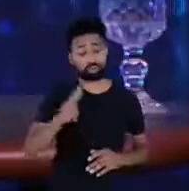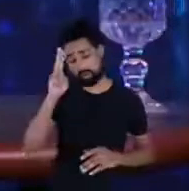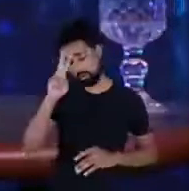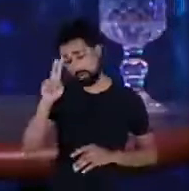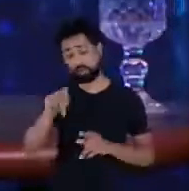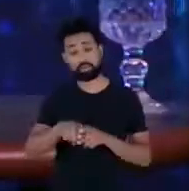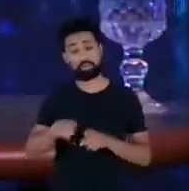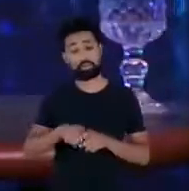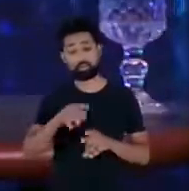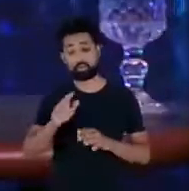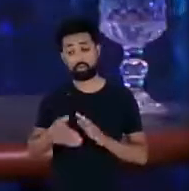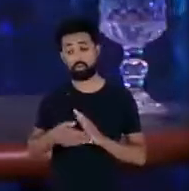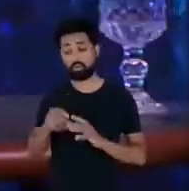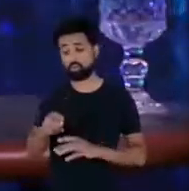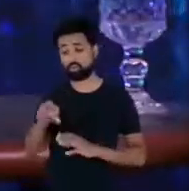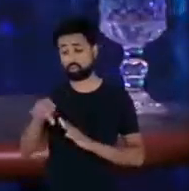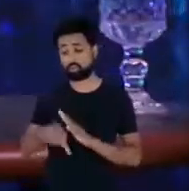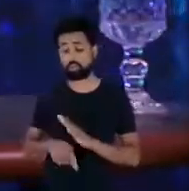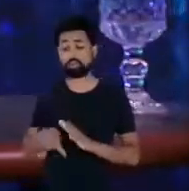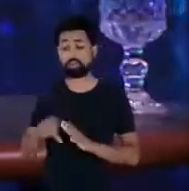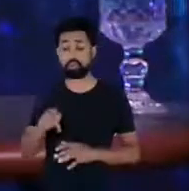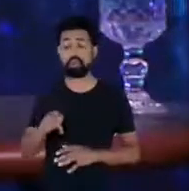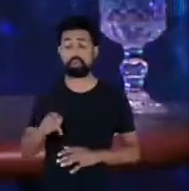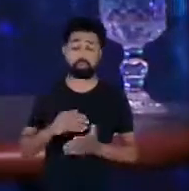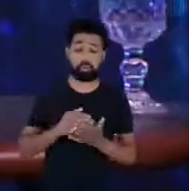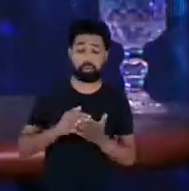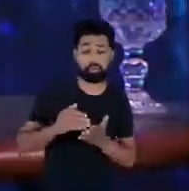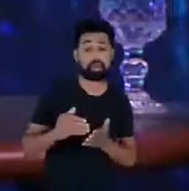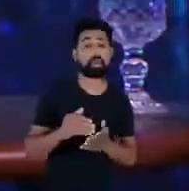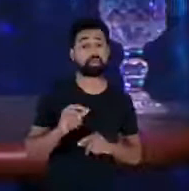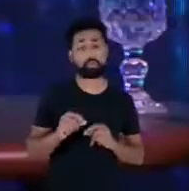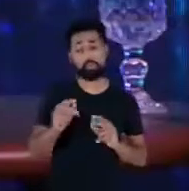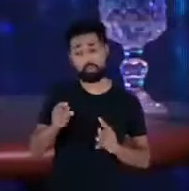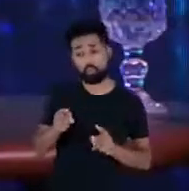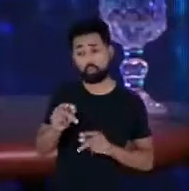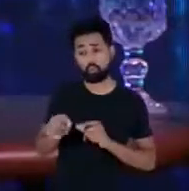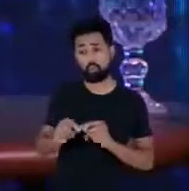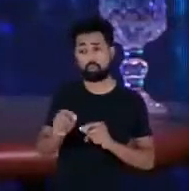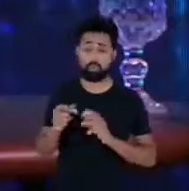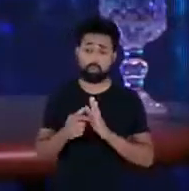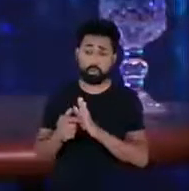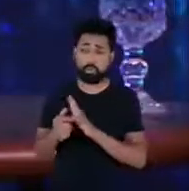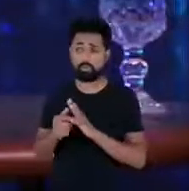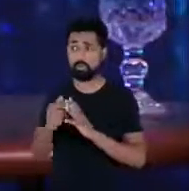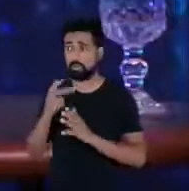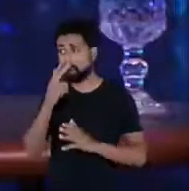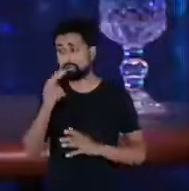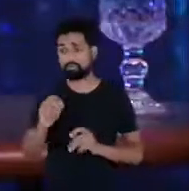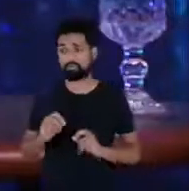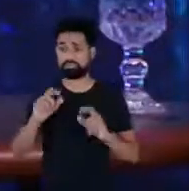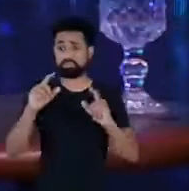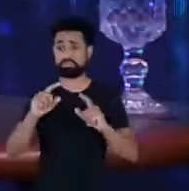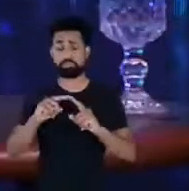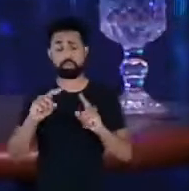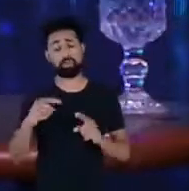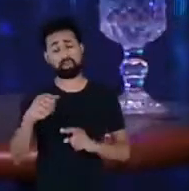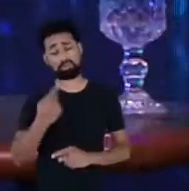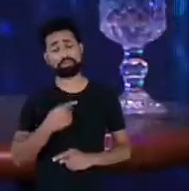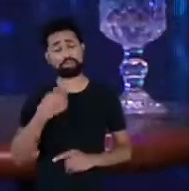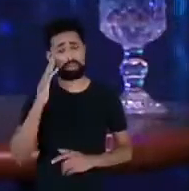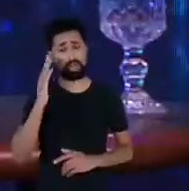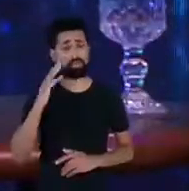iniciativa o recurso do Procel ele é um piloto apesar de ser um recurso aparentemente elevado a gente sabe que o mercado é muito maior que isso